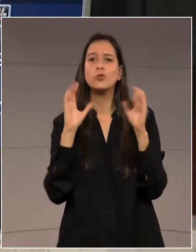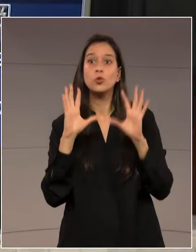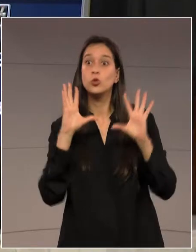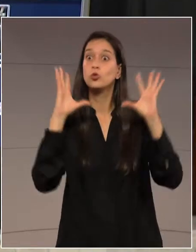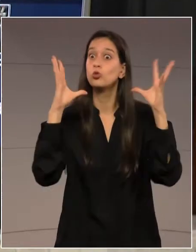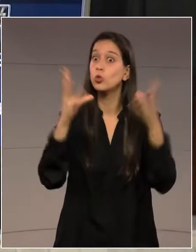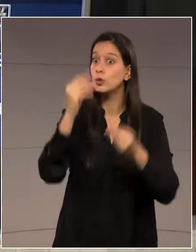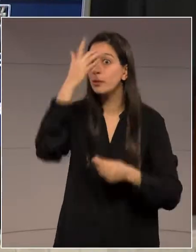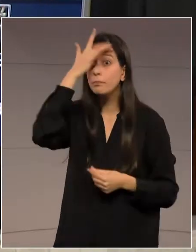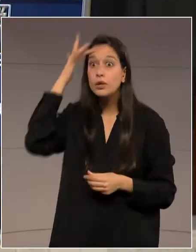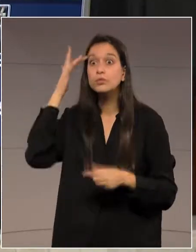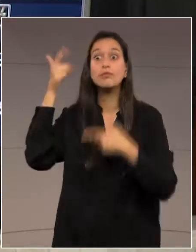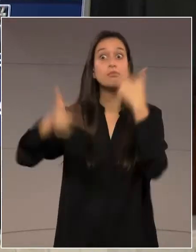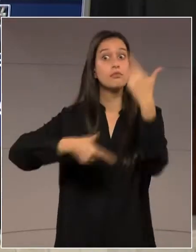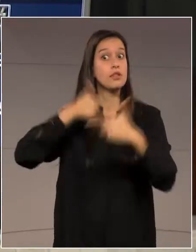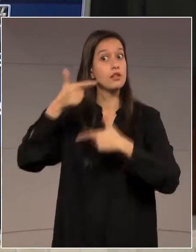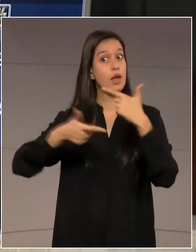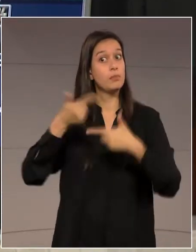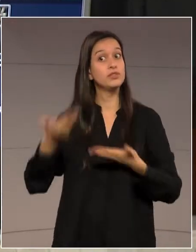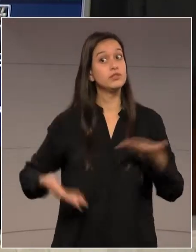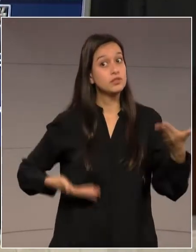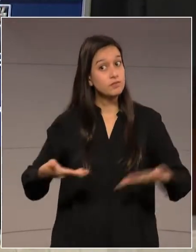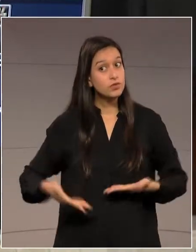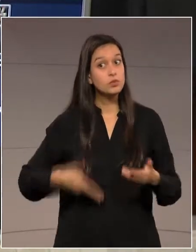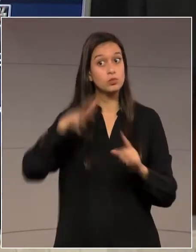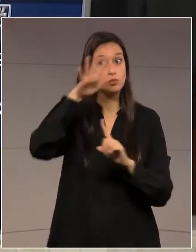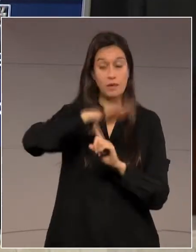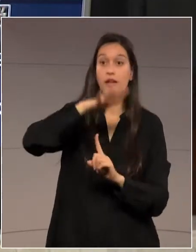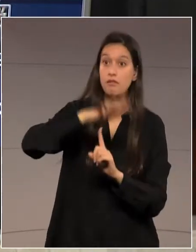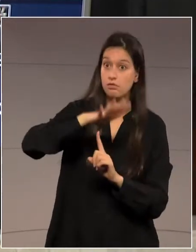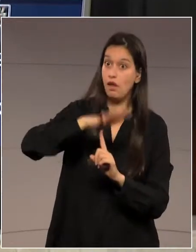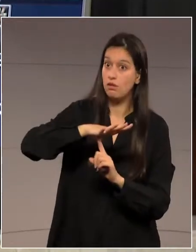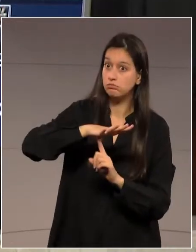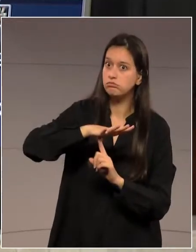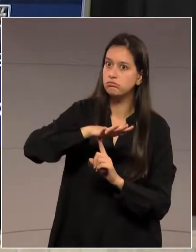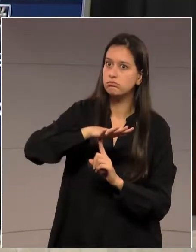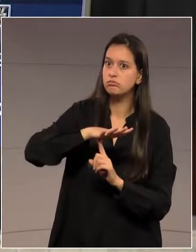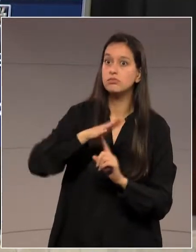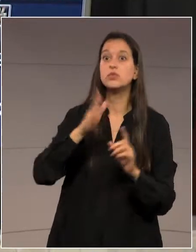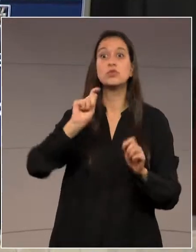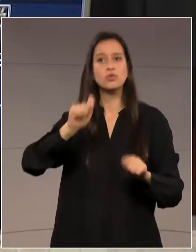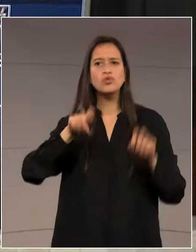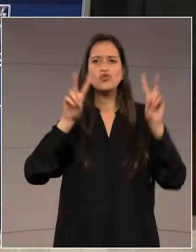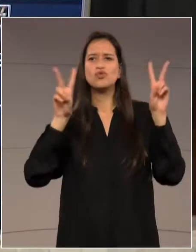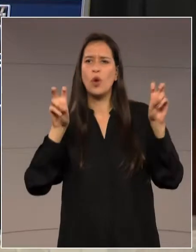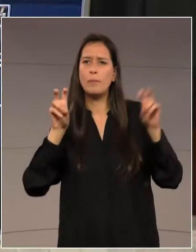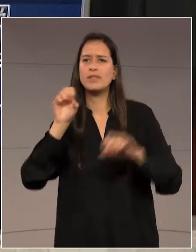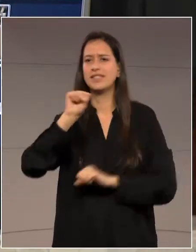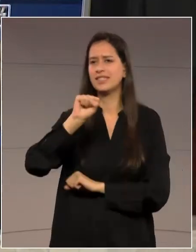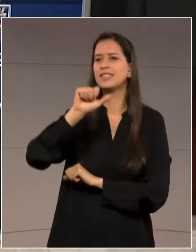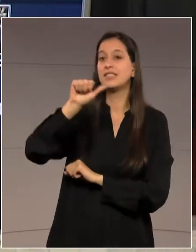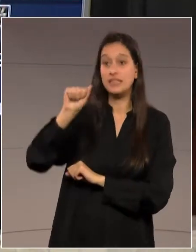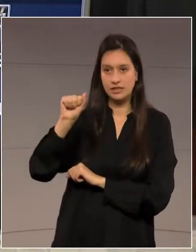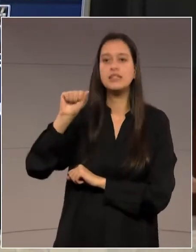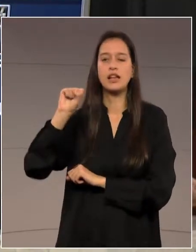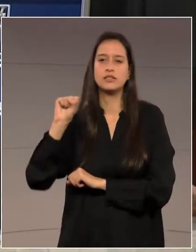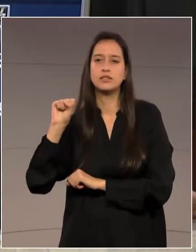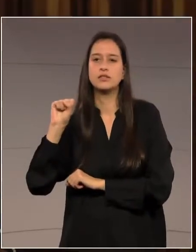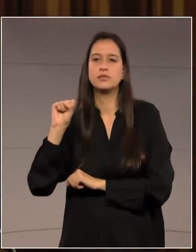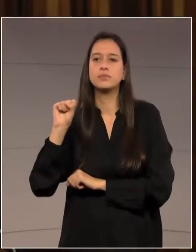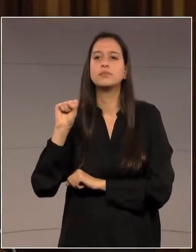do Estado do Paraná. com relação ao SAS, que é o Sistema